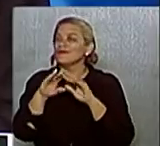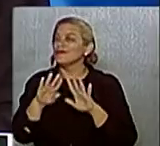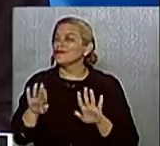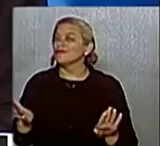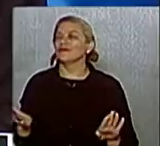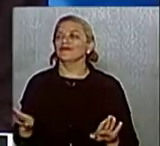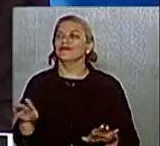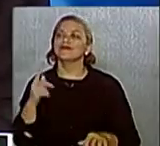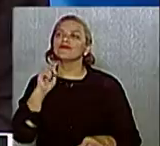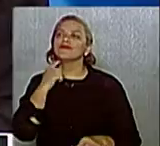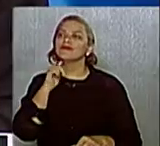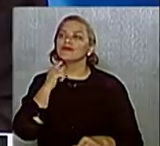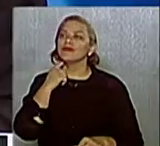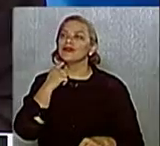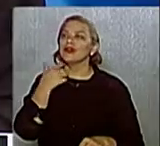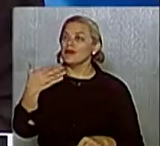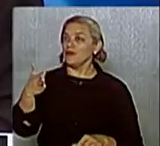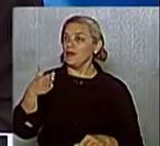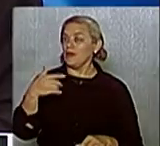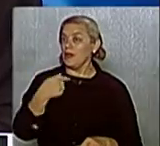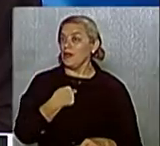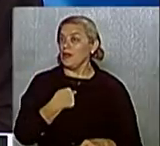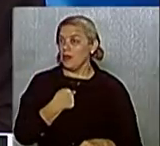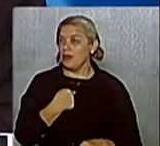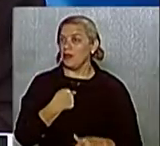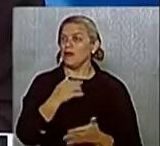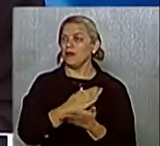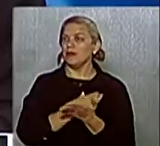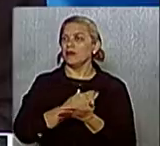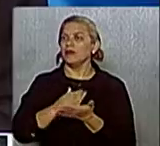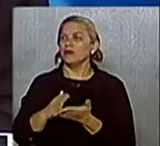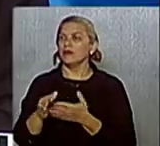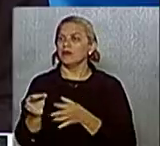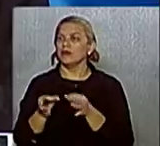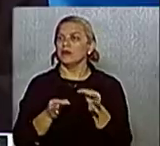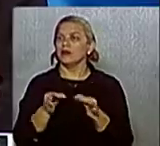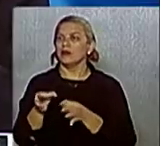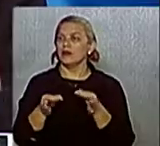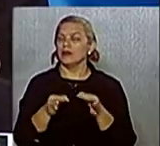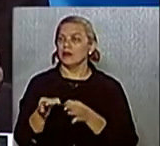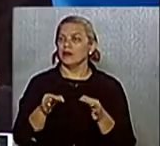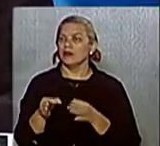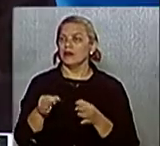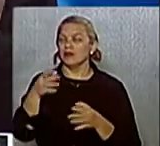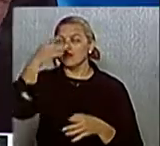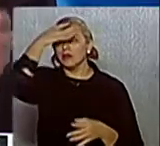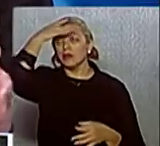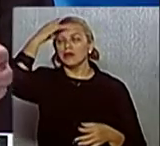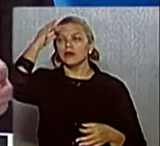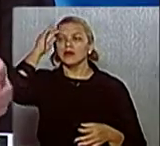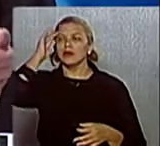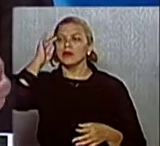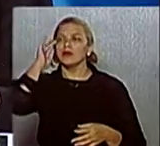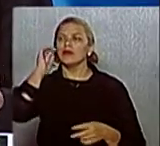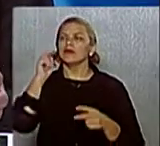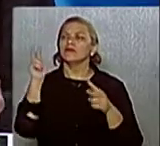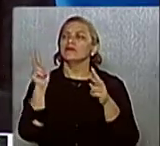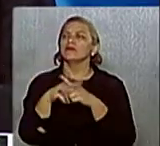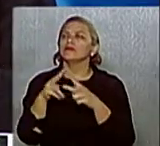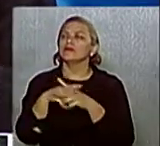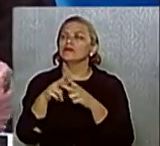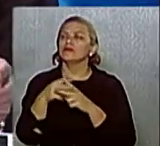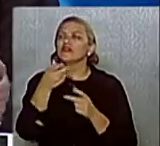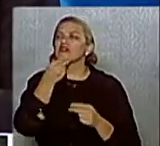fomos nós que iniciamos esse processo com a cooperativa Amigos de Lixo em Guaratinguetá. As pessoas, minha gente, disputavam homens,